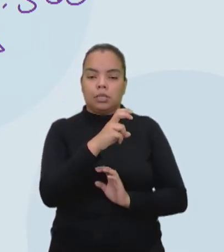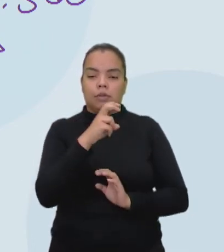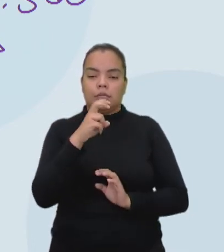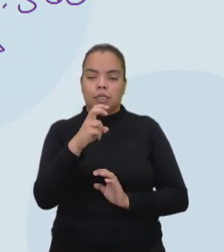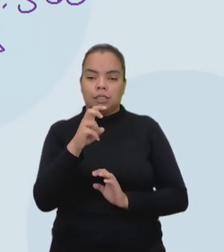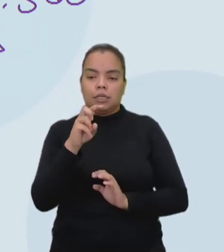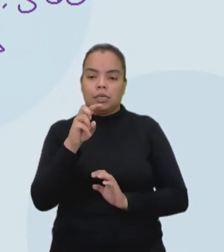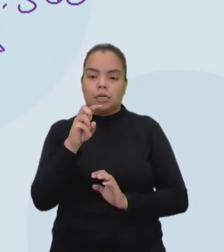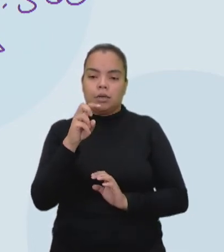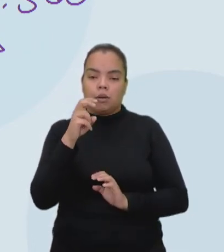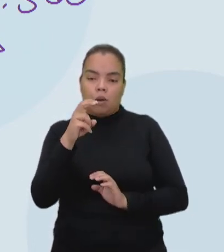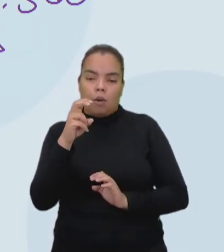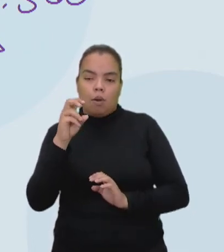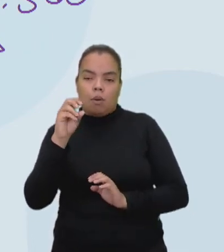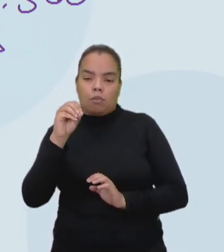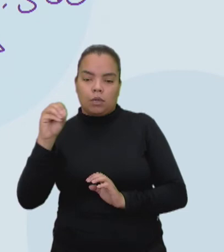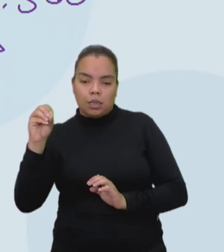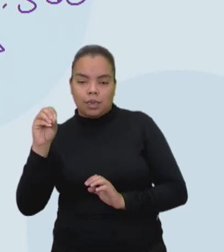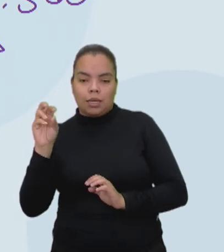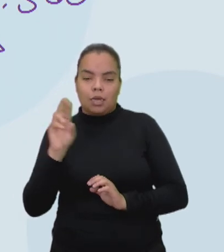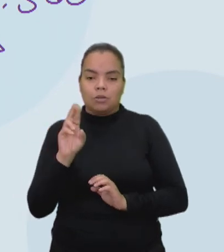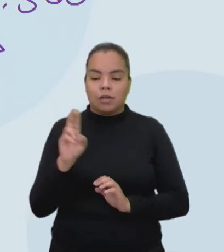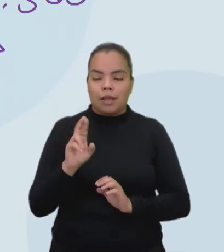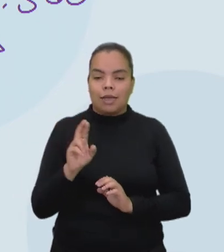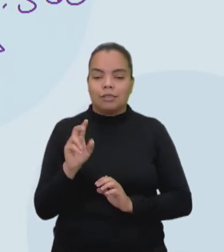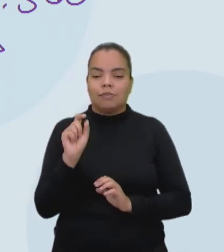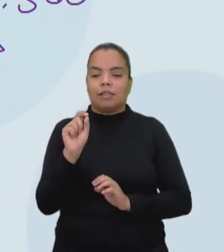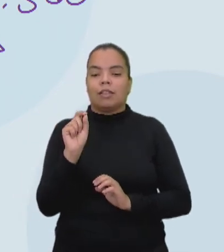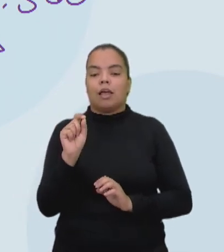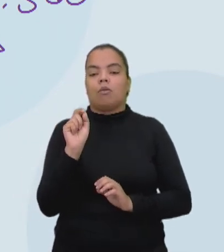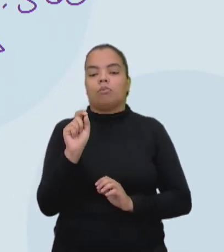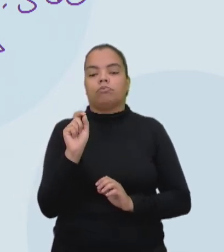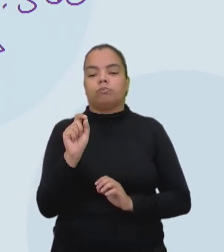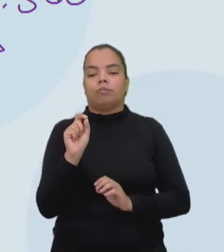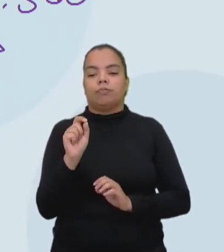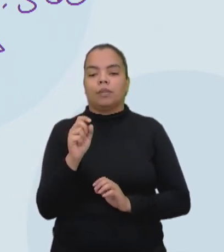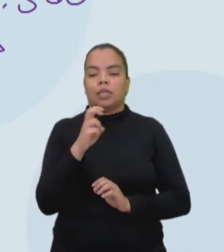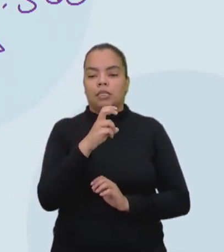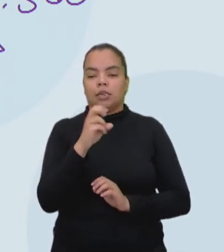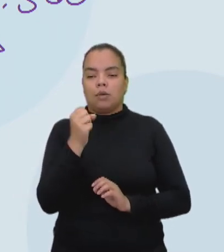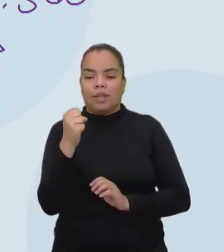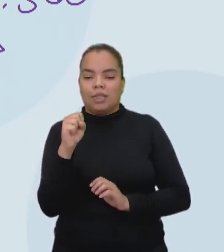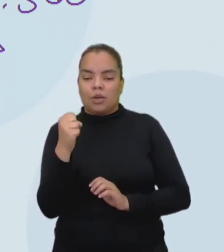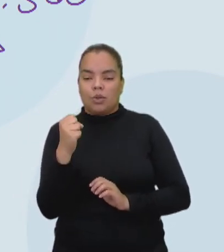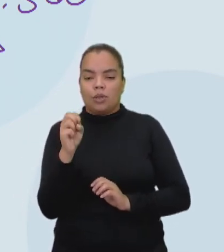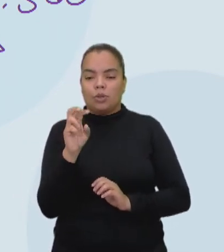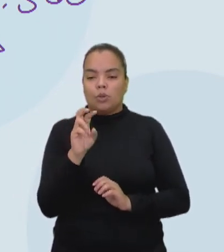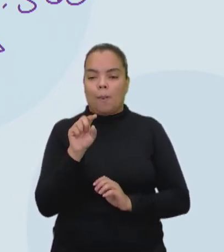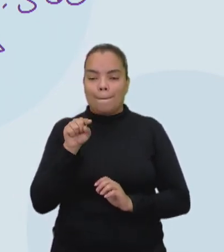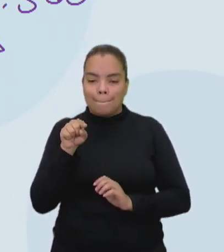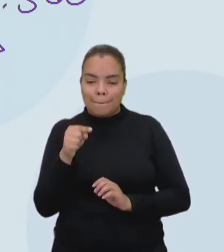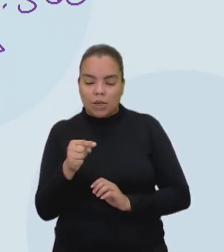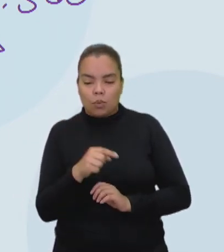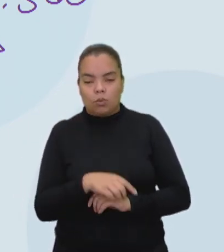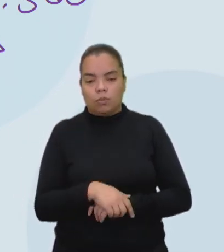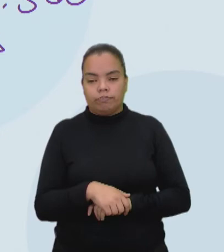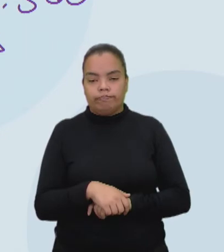ganho, né? Que é o meu lucrinho aí. Vai dar um valor de 58 mil e 500,